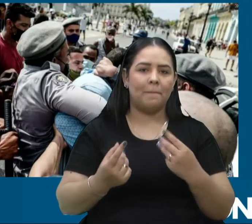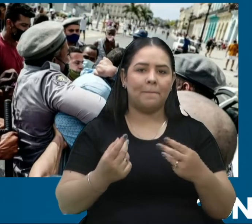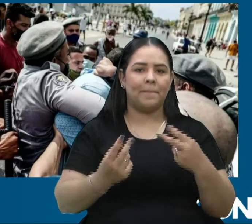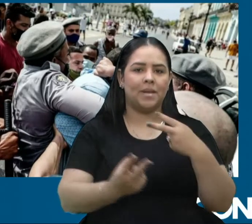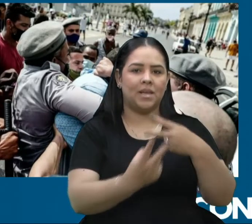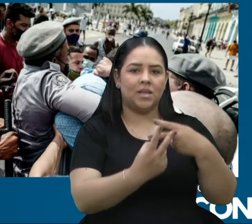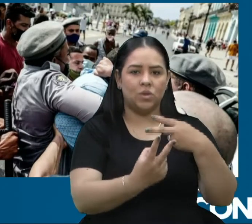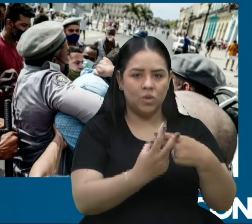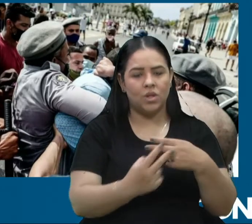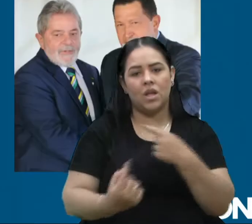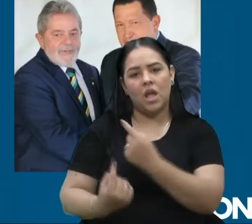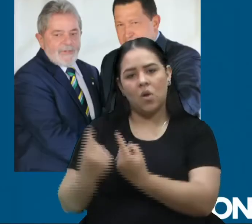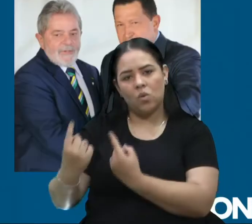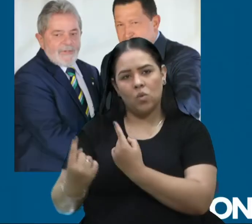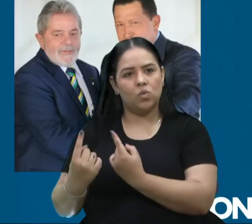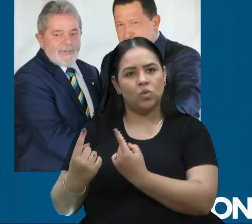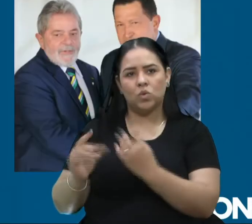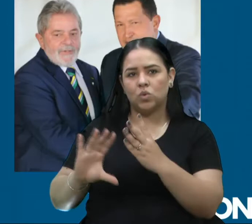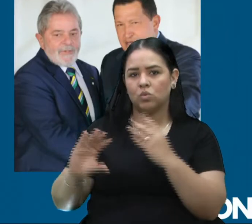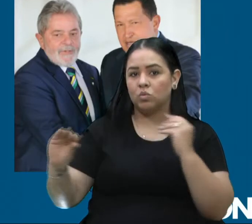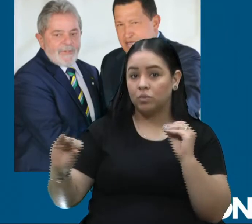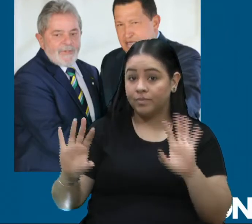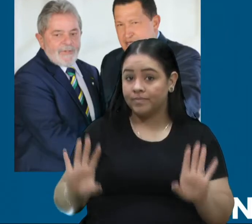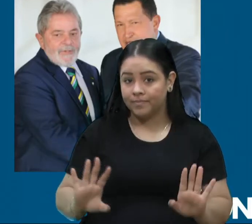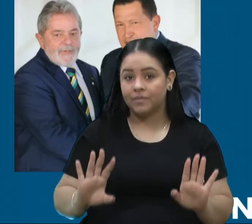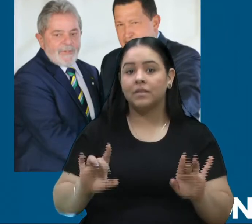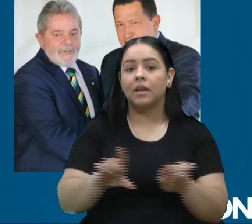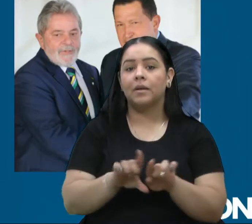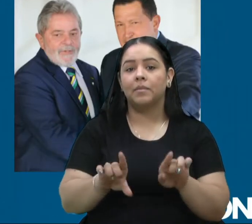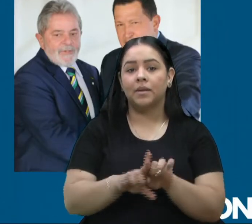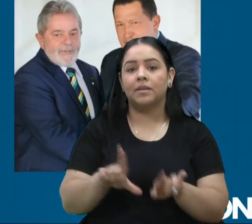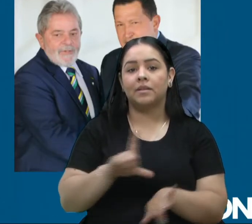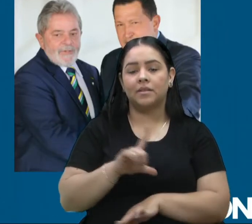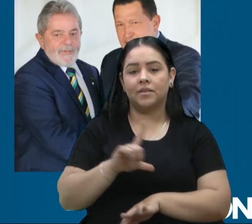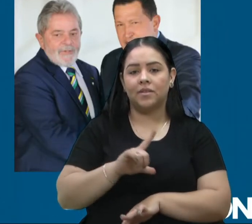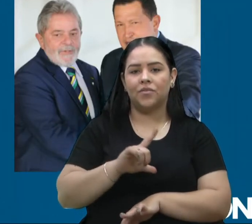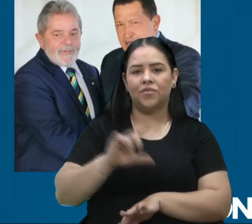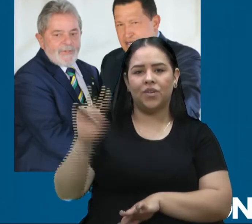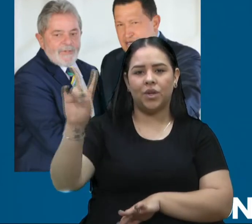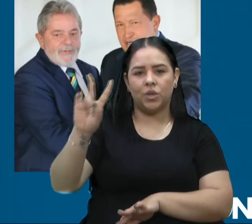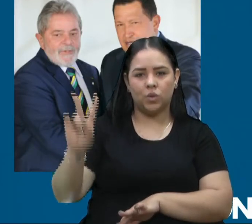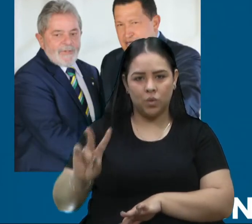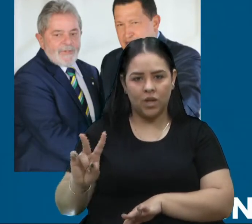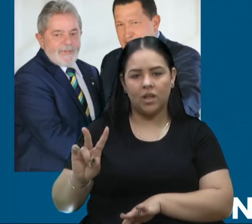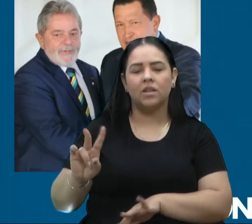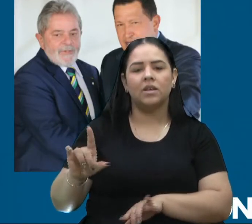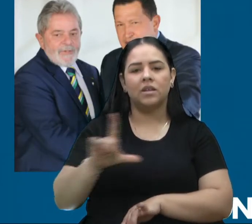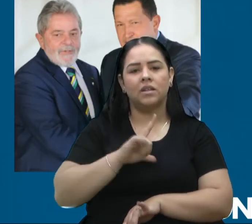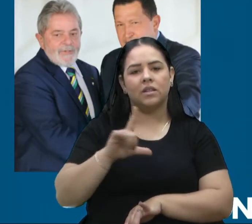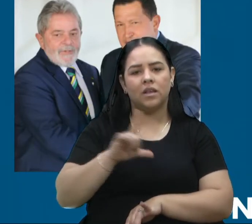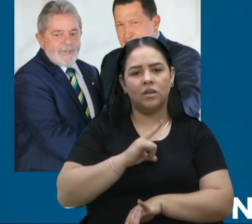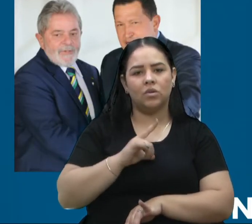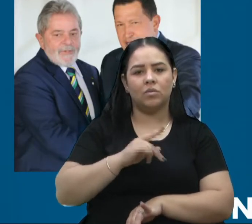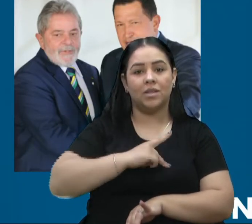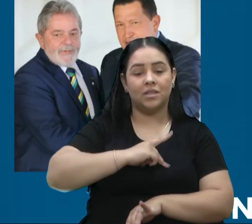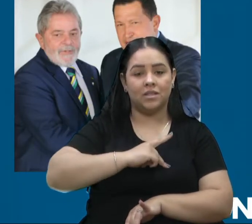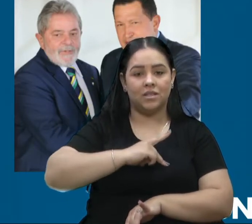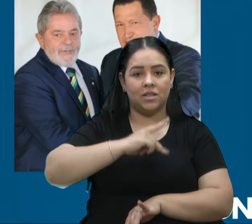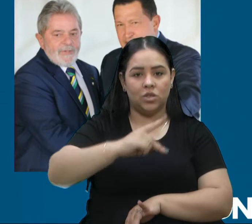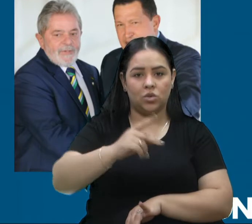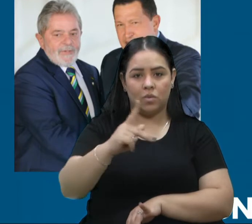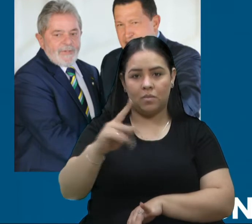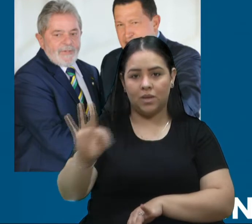desaparecidos. Indo mais à frente, a gente tem a questão da Venezuela, onde o presidente do PT, por exemplo, aqui do Rio Grande do Sul,